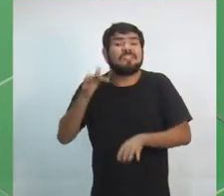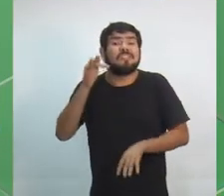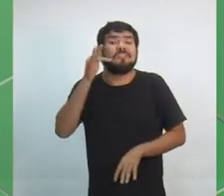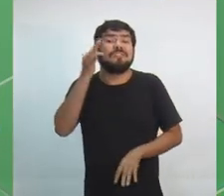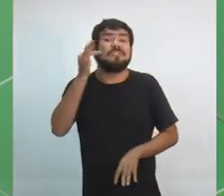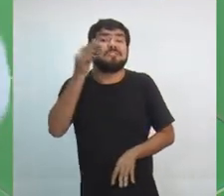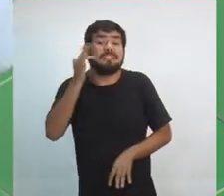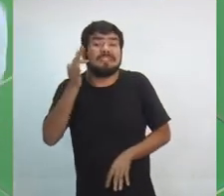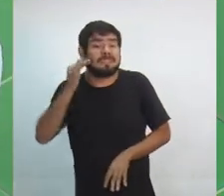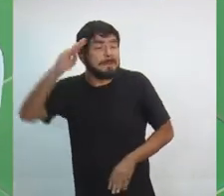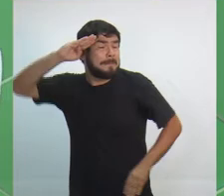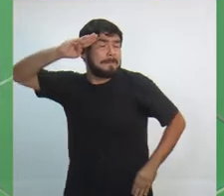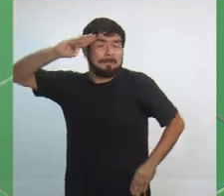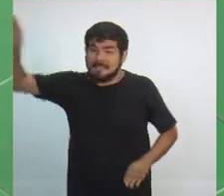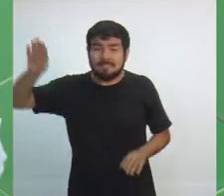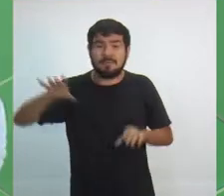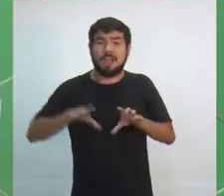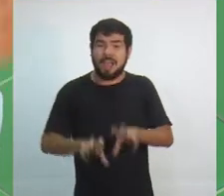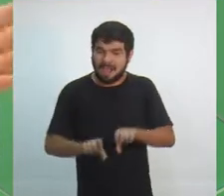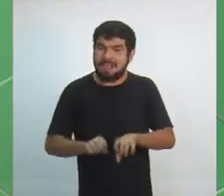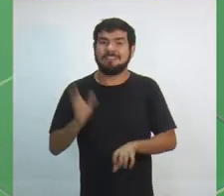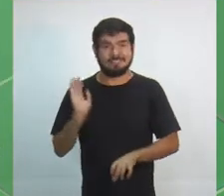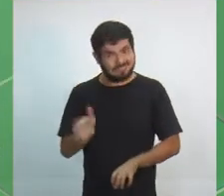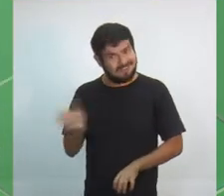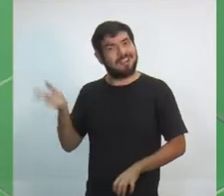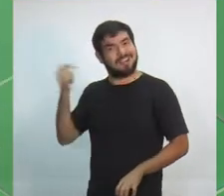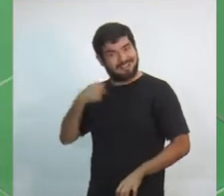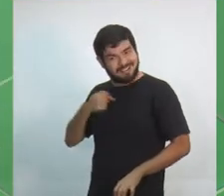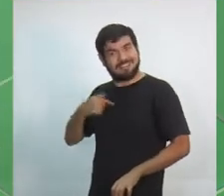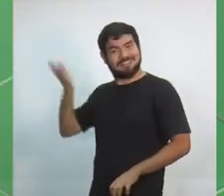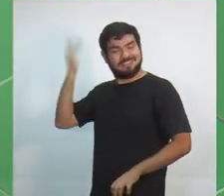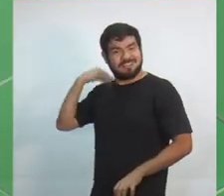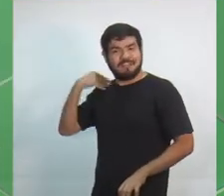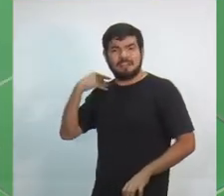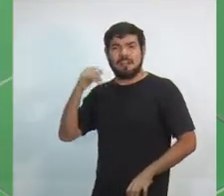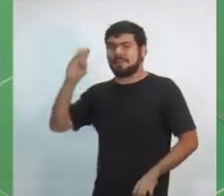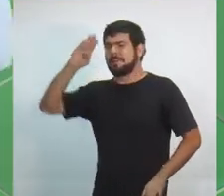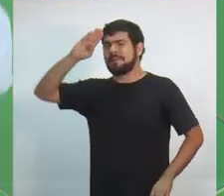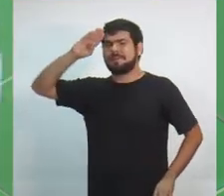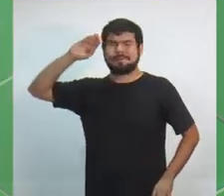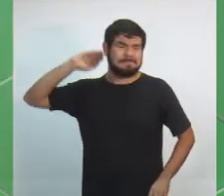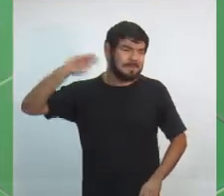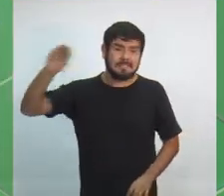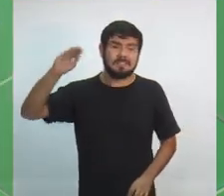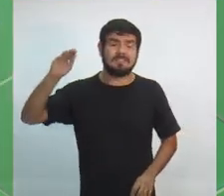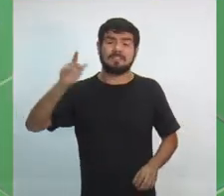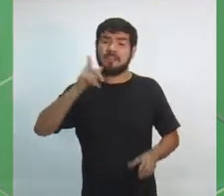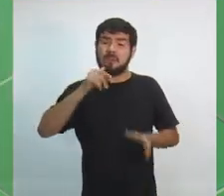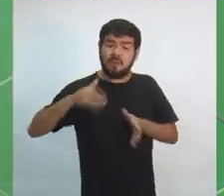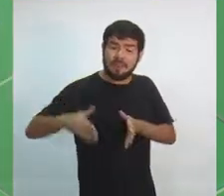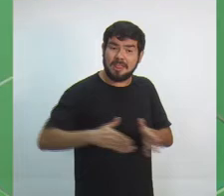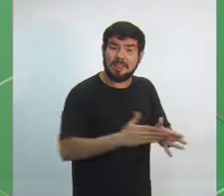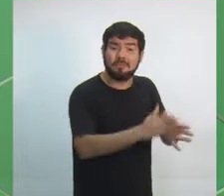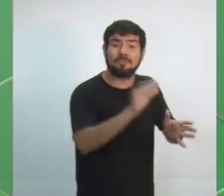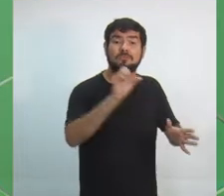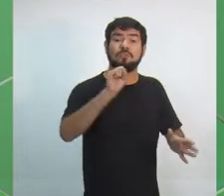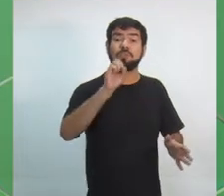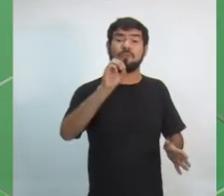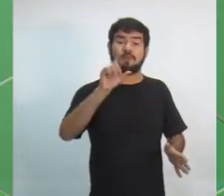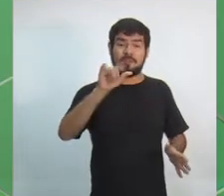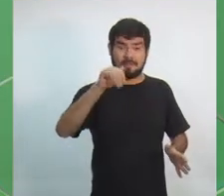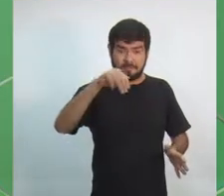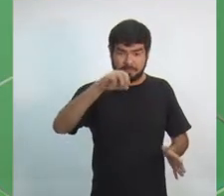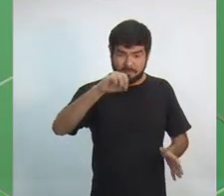É necessário ter vocação. E cada região do Estado do Amazonas é uma vocação. O Solimões tem uma vocação, o Purus tem uma